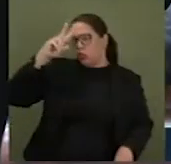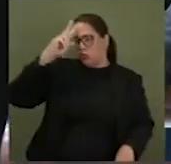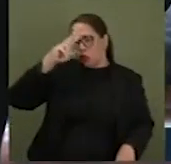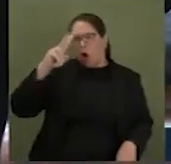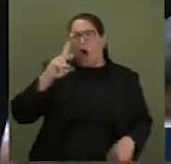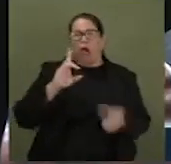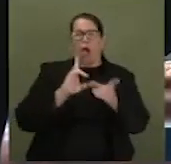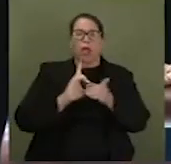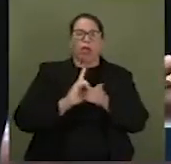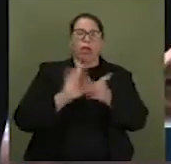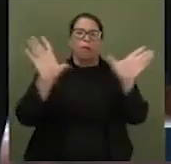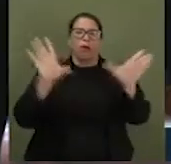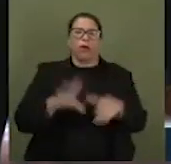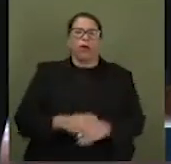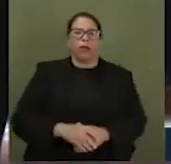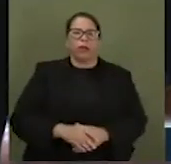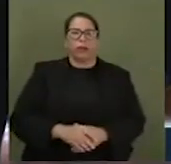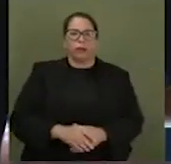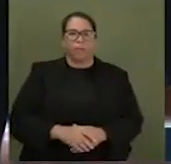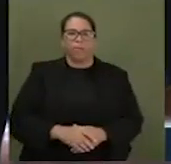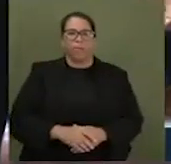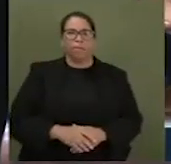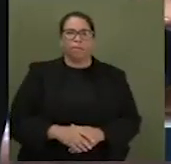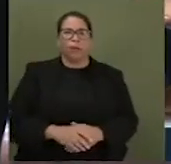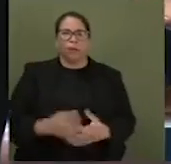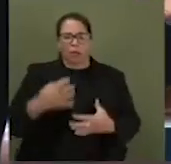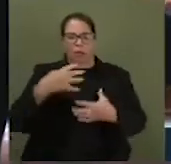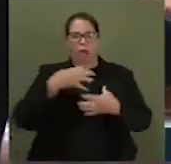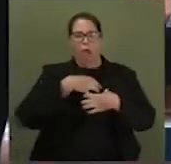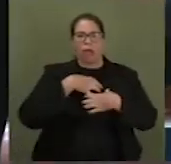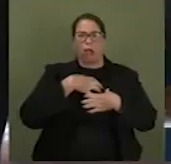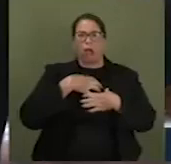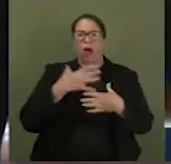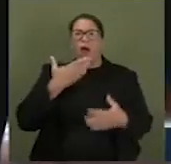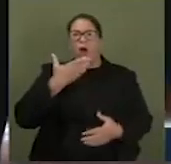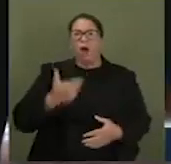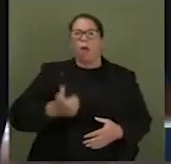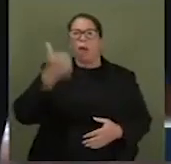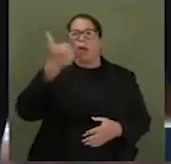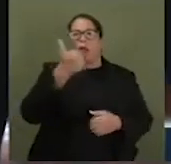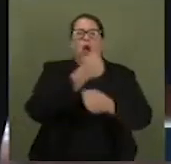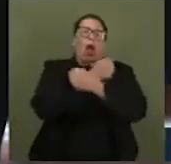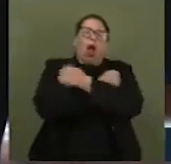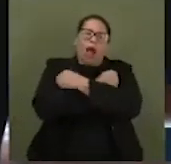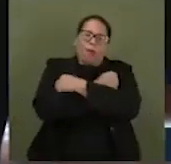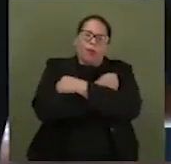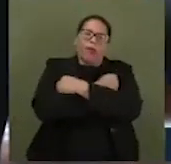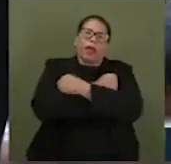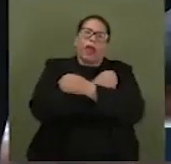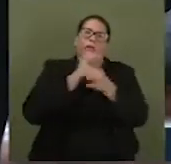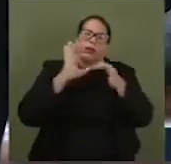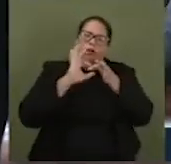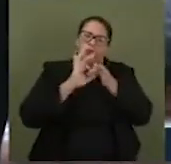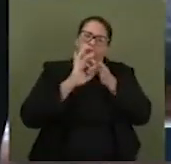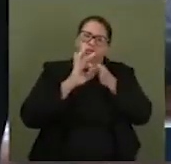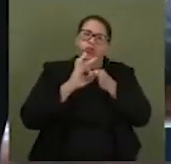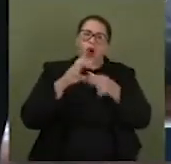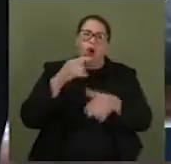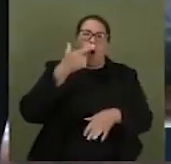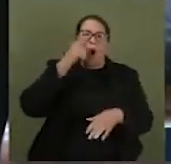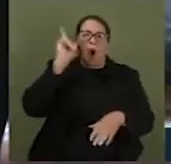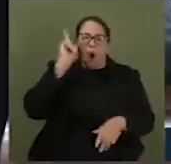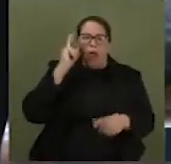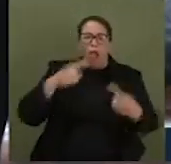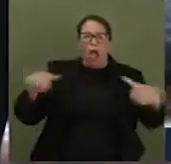democracia, eu diria entrelaçados, ou melhor, abraçados. E todo mundo sabe que a música